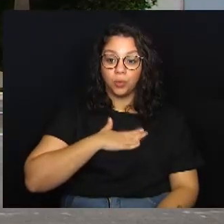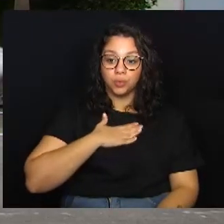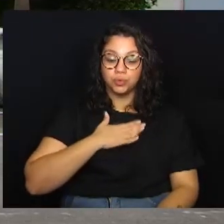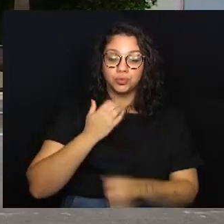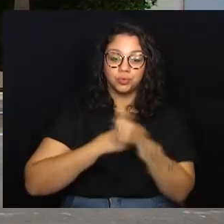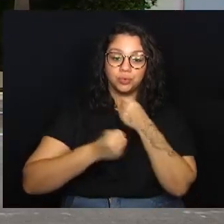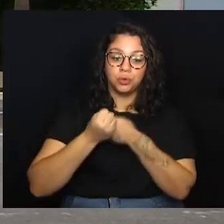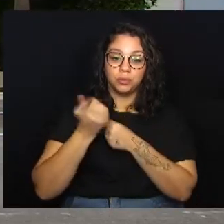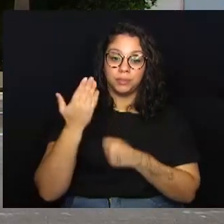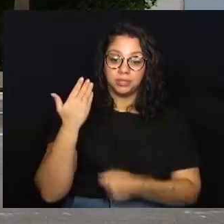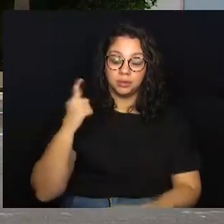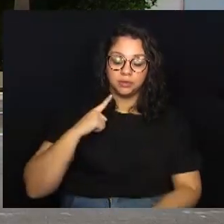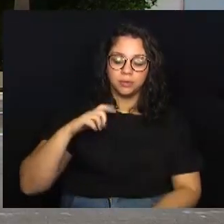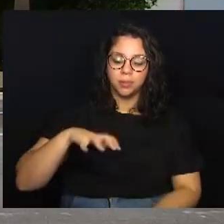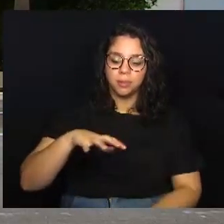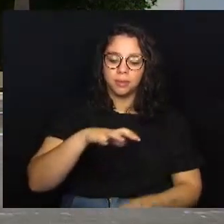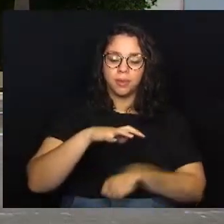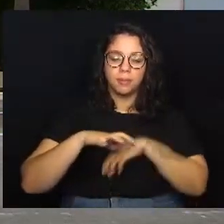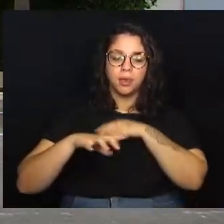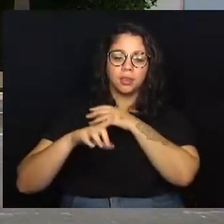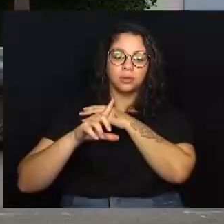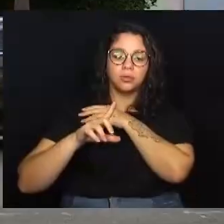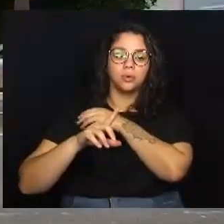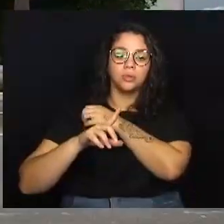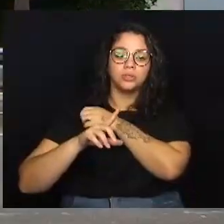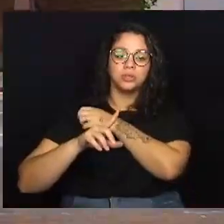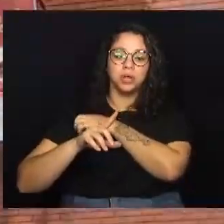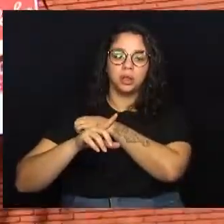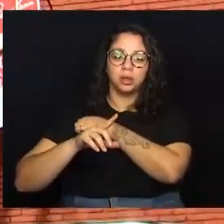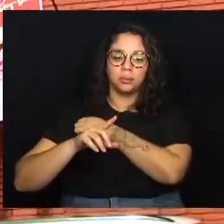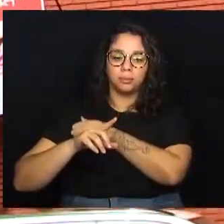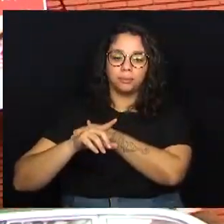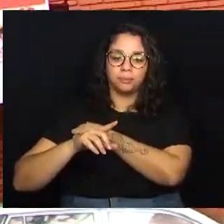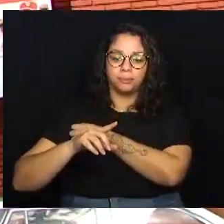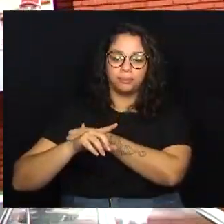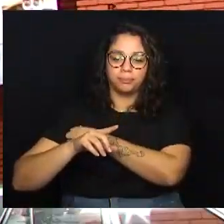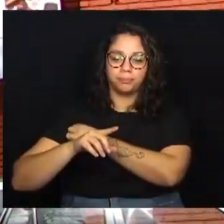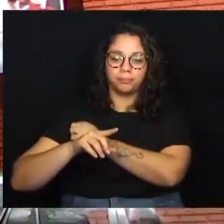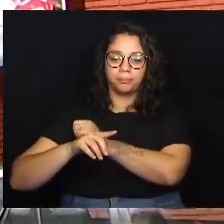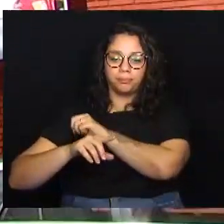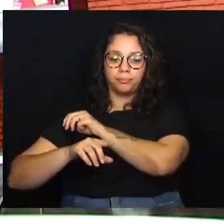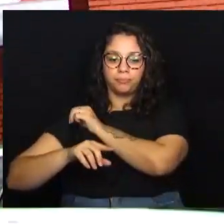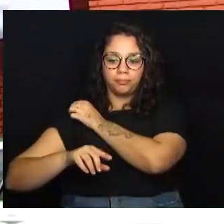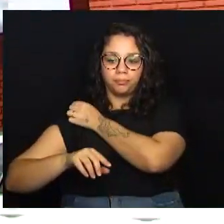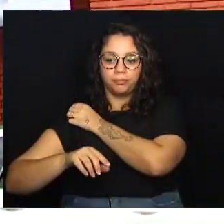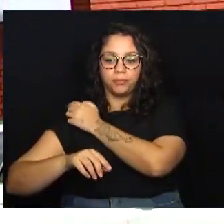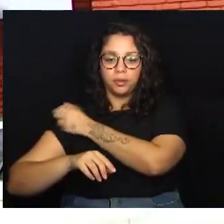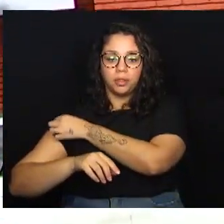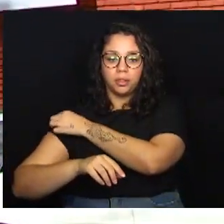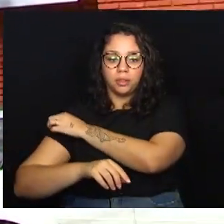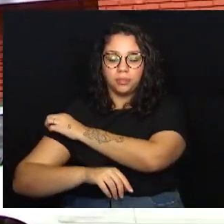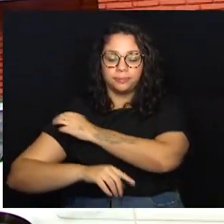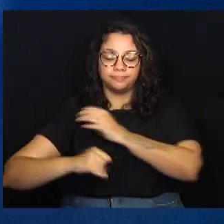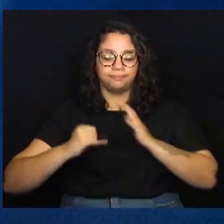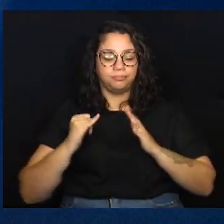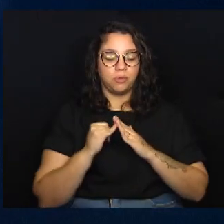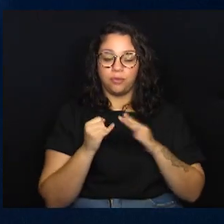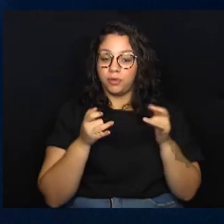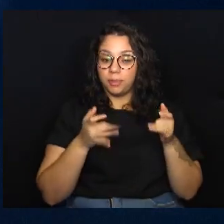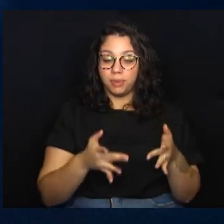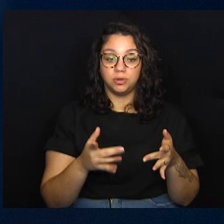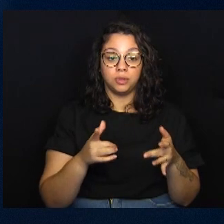passado sobre um mapeamento que a prefeitura estava fazendo dos imóveis abandonados no centro de Campinas.